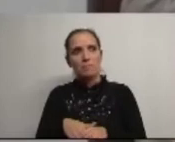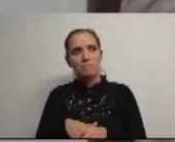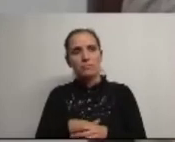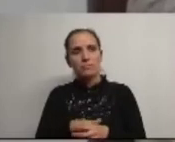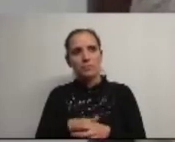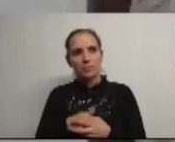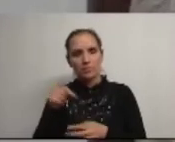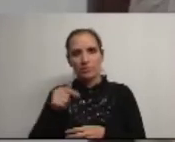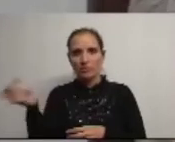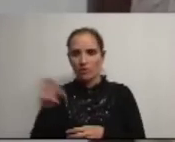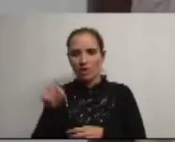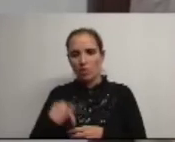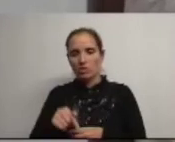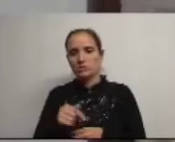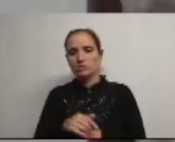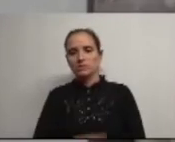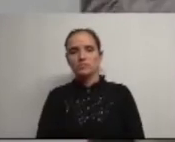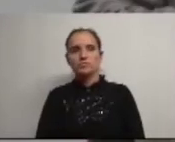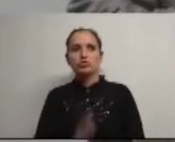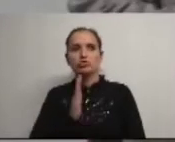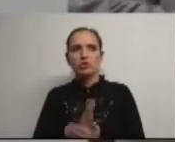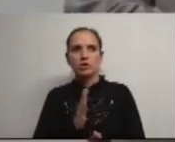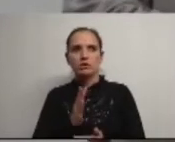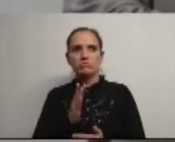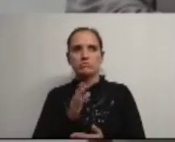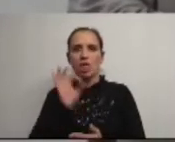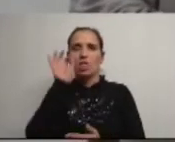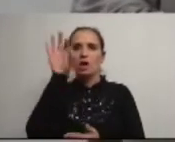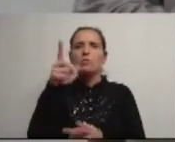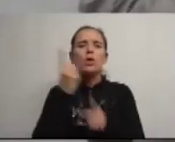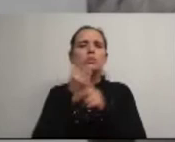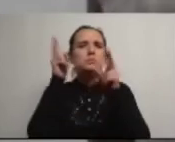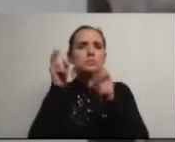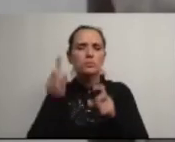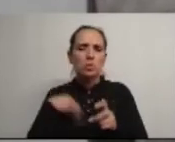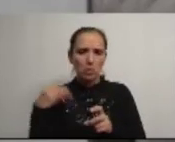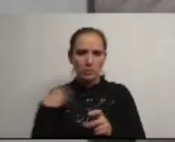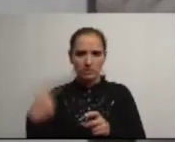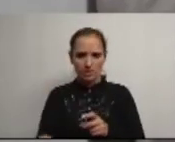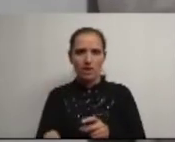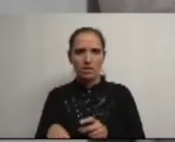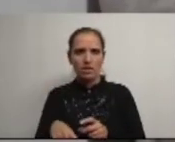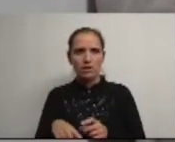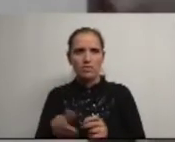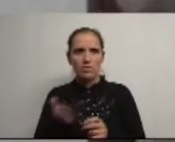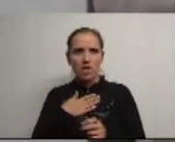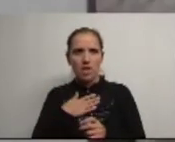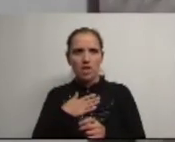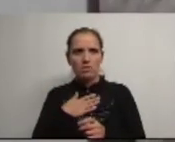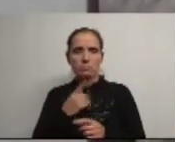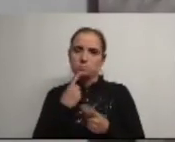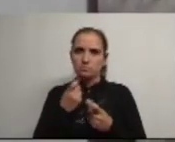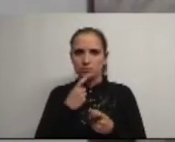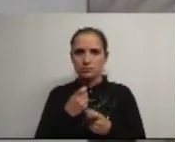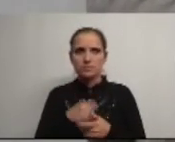vim a cá só deixar aqui uma nota que me preocupa e com algumas